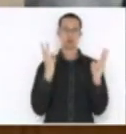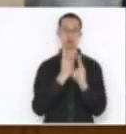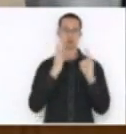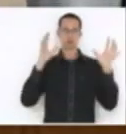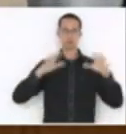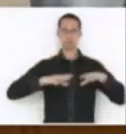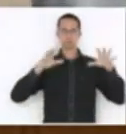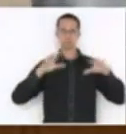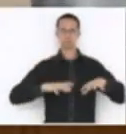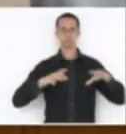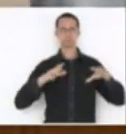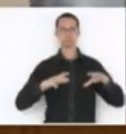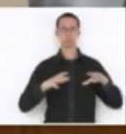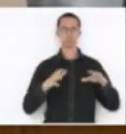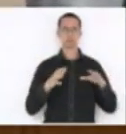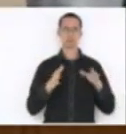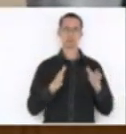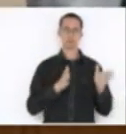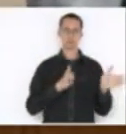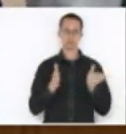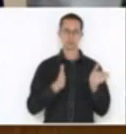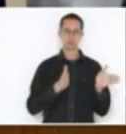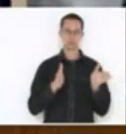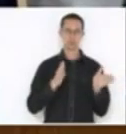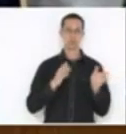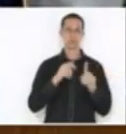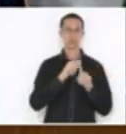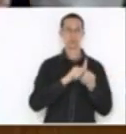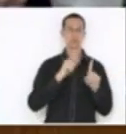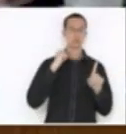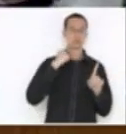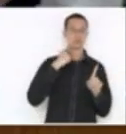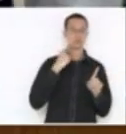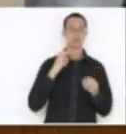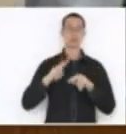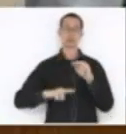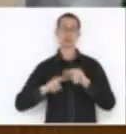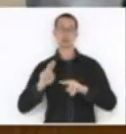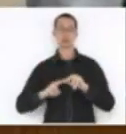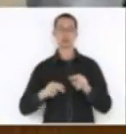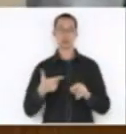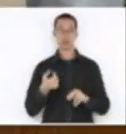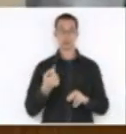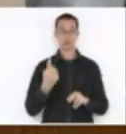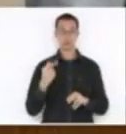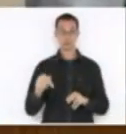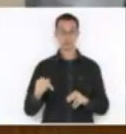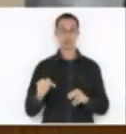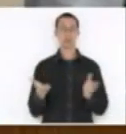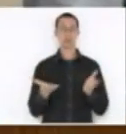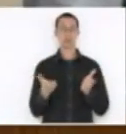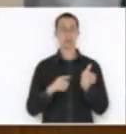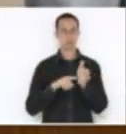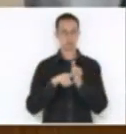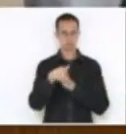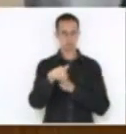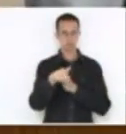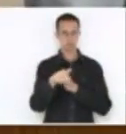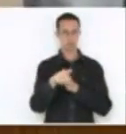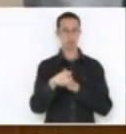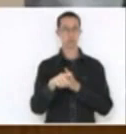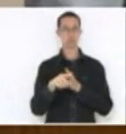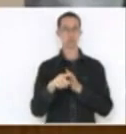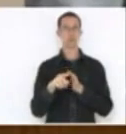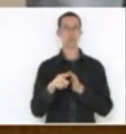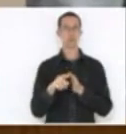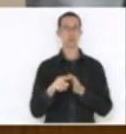ocorridas entre maio e junho de 2017. Nós estamos fazendo uma consulta, a vossa excelência, pela proposição do deputado, como